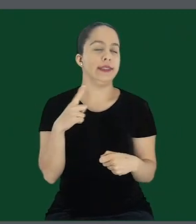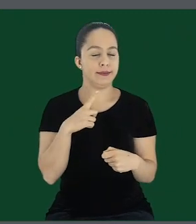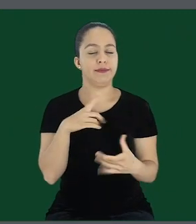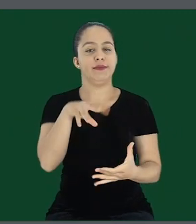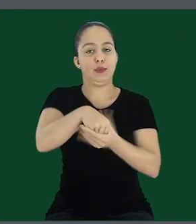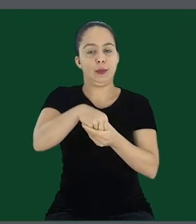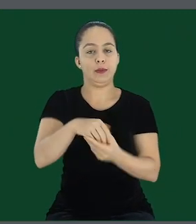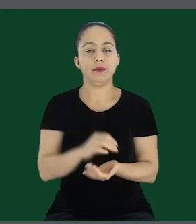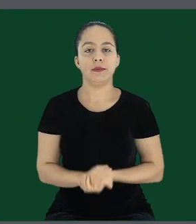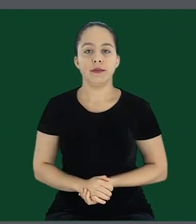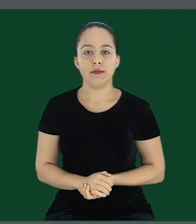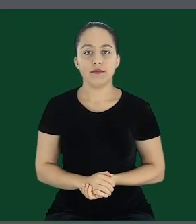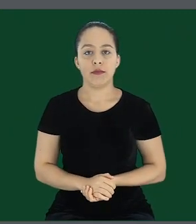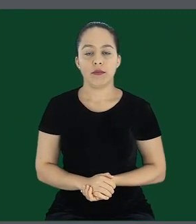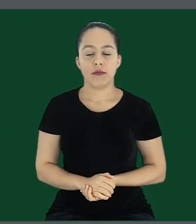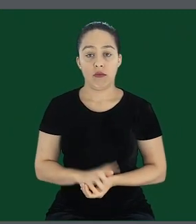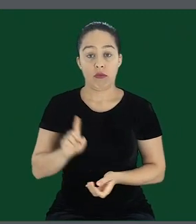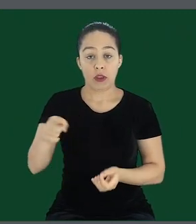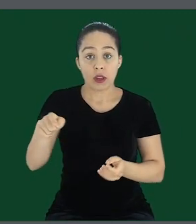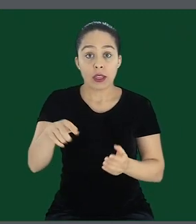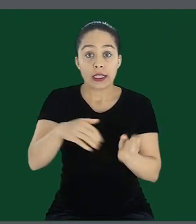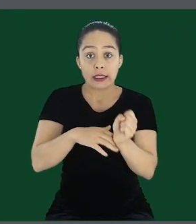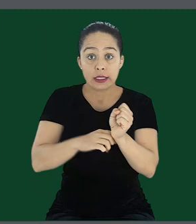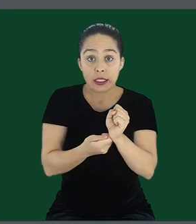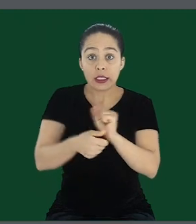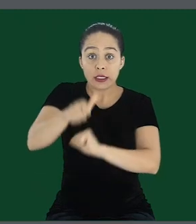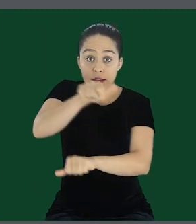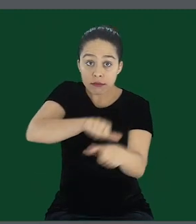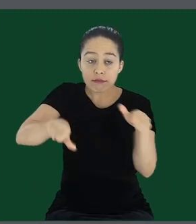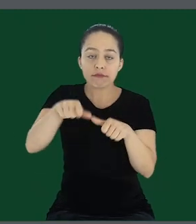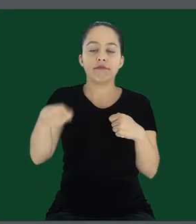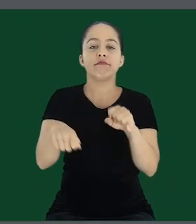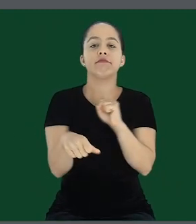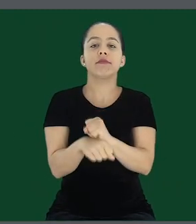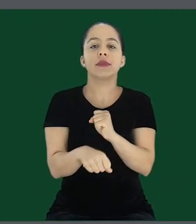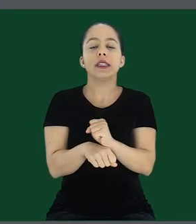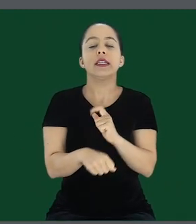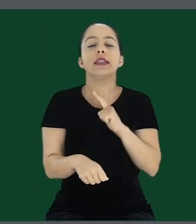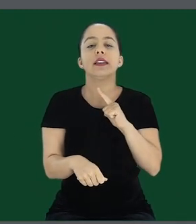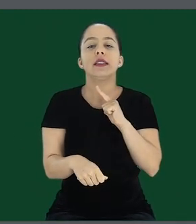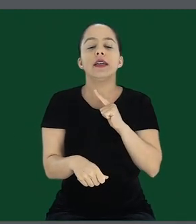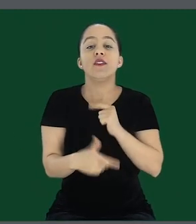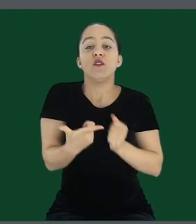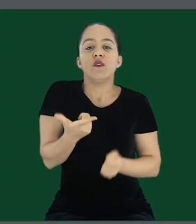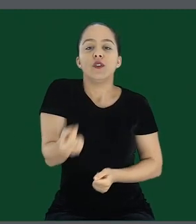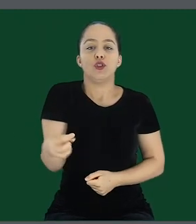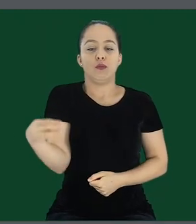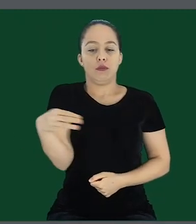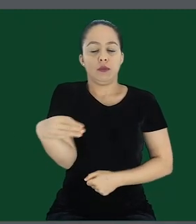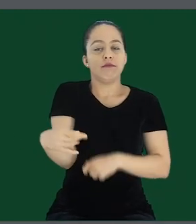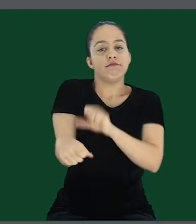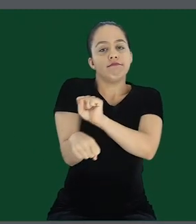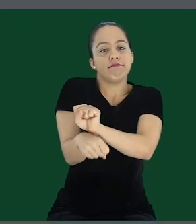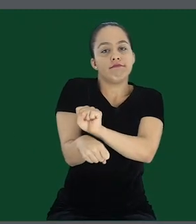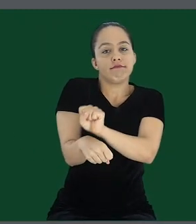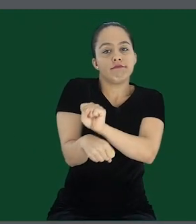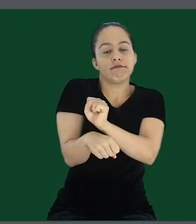Após a troca de senha, aqui não fala, mas é importante você esperar uns 20 minutos